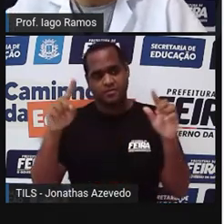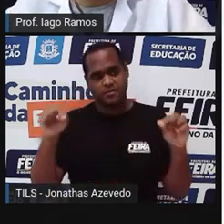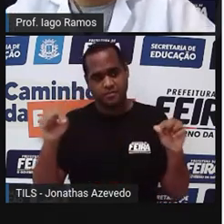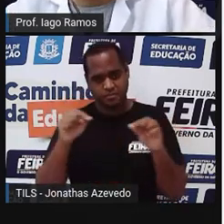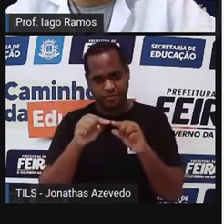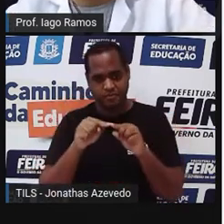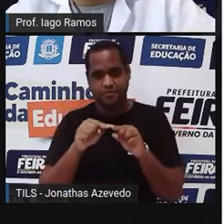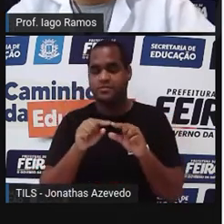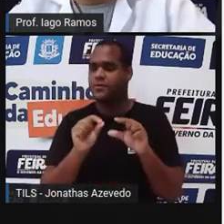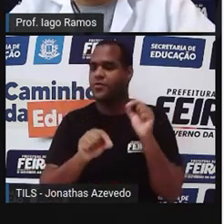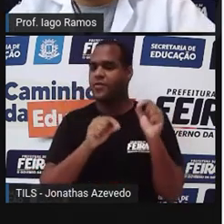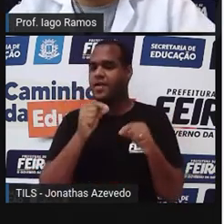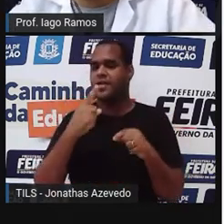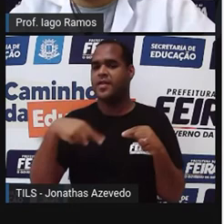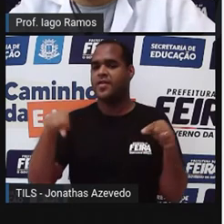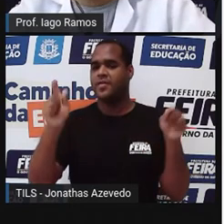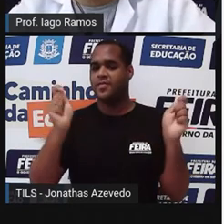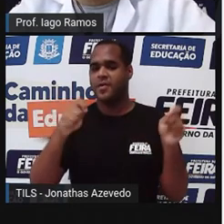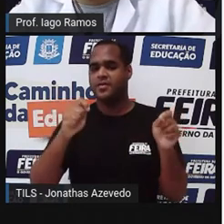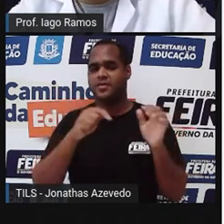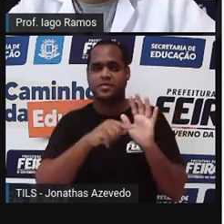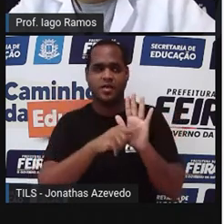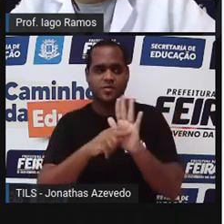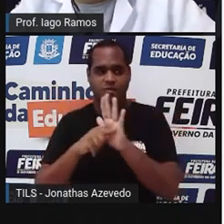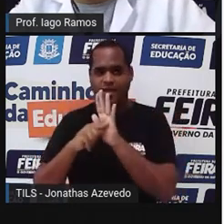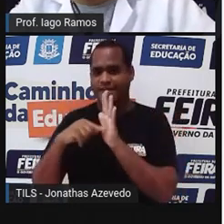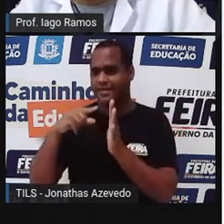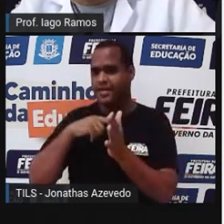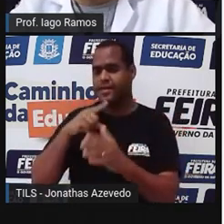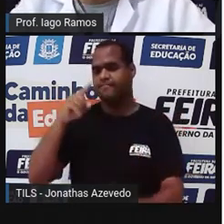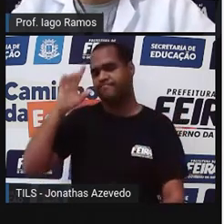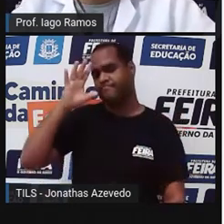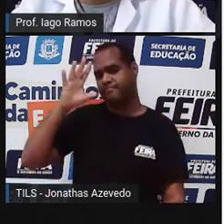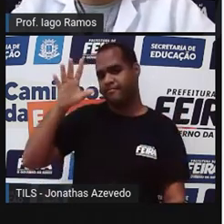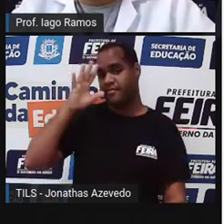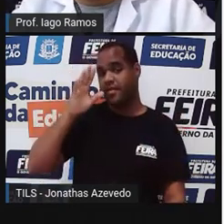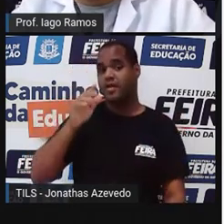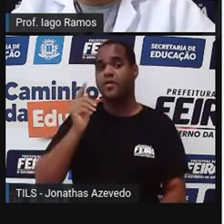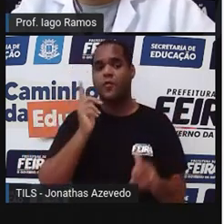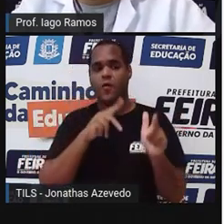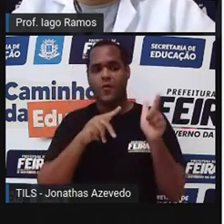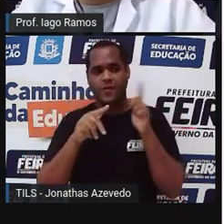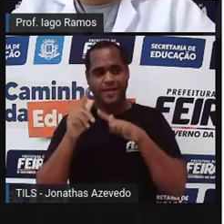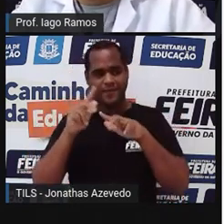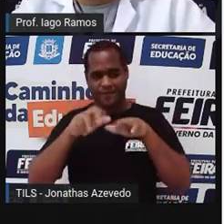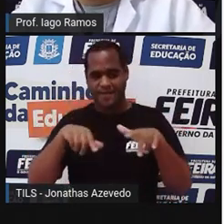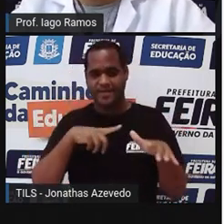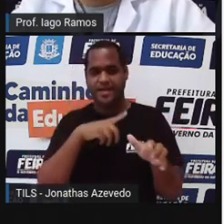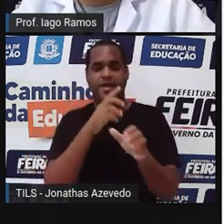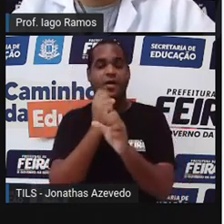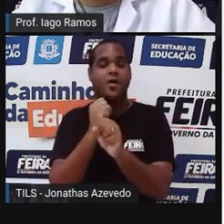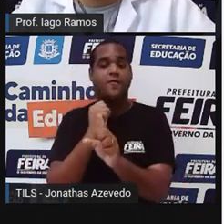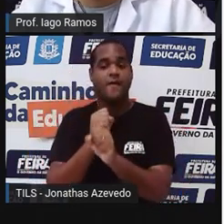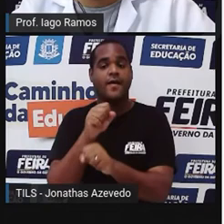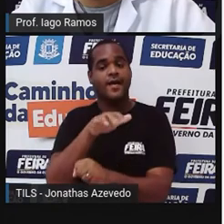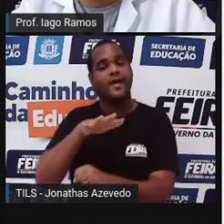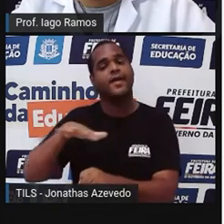Isso aqui vai nos ajudar a pensar em como calcular a área de um